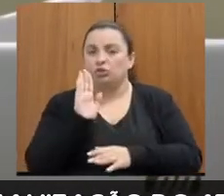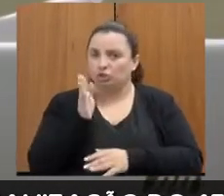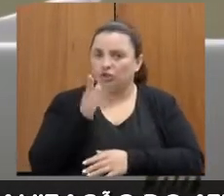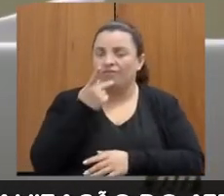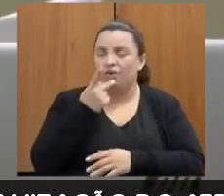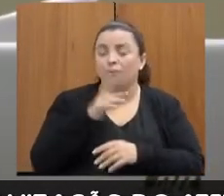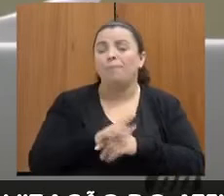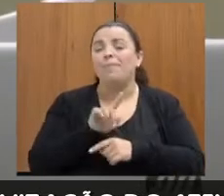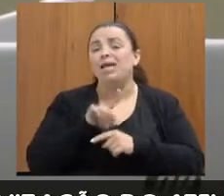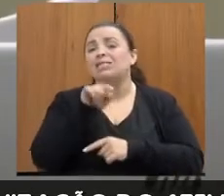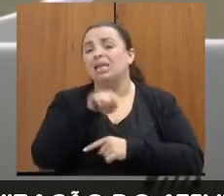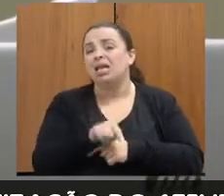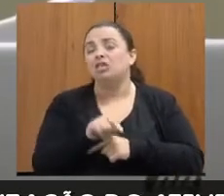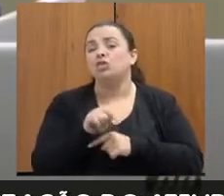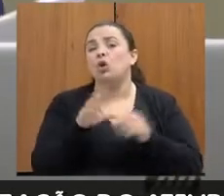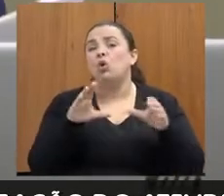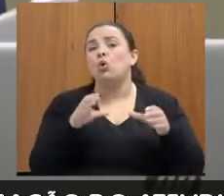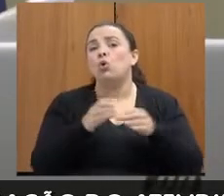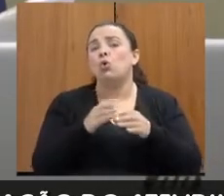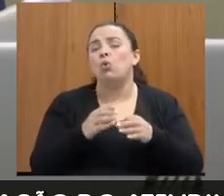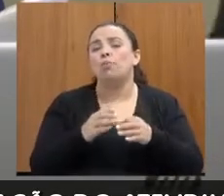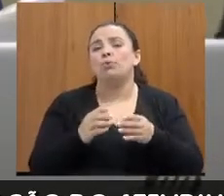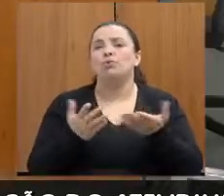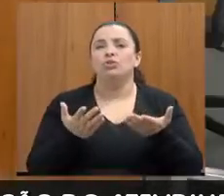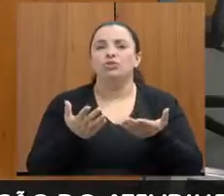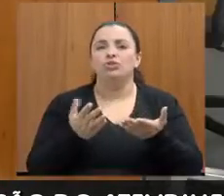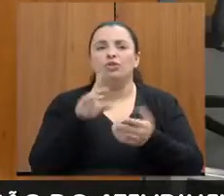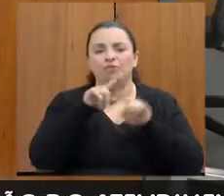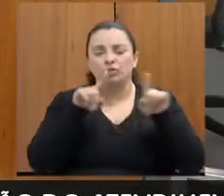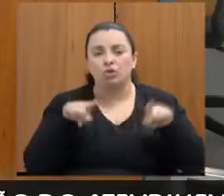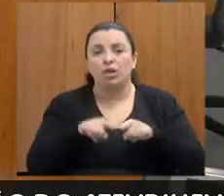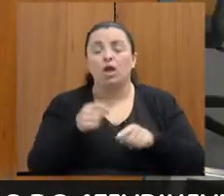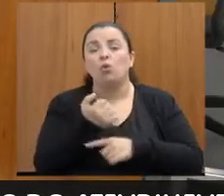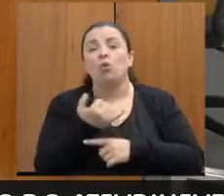quantitativo, quantas são mulheres lá em contagem?